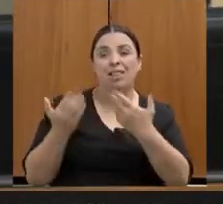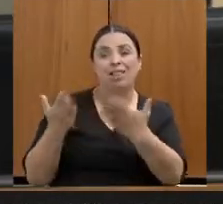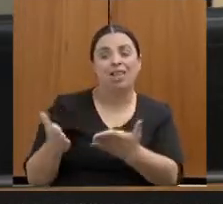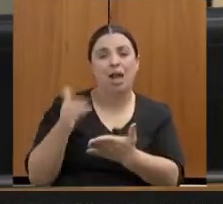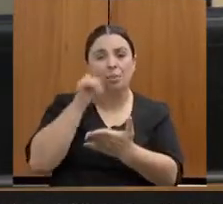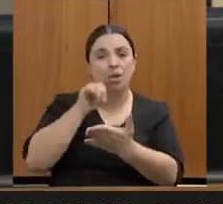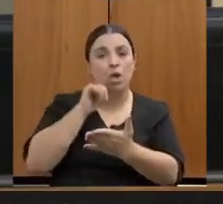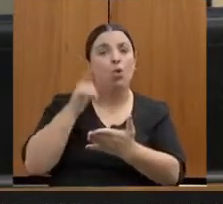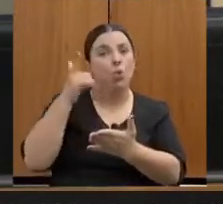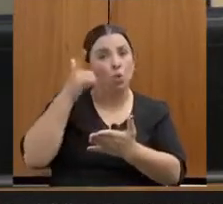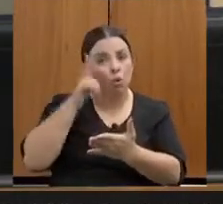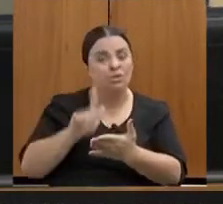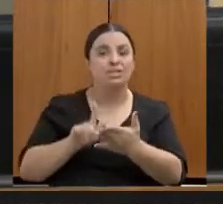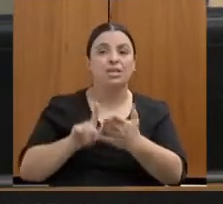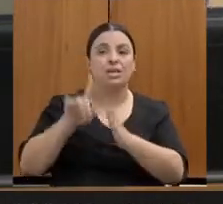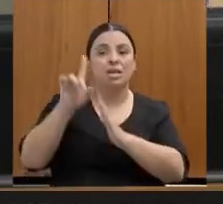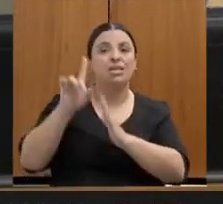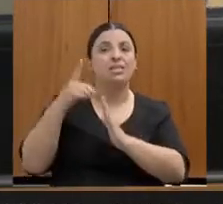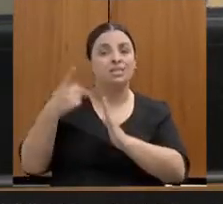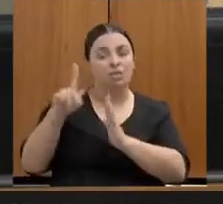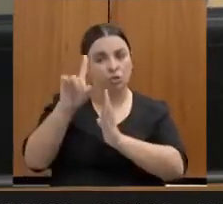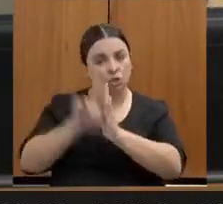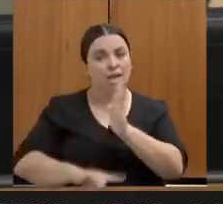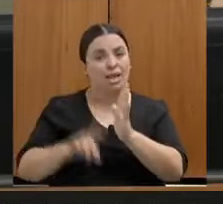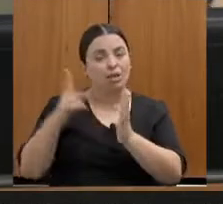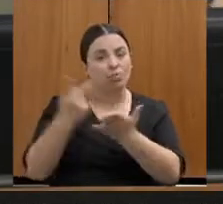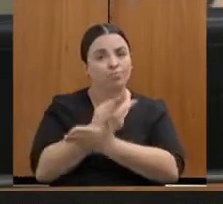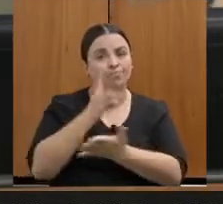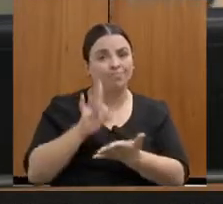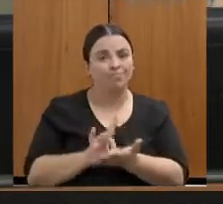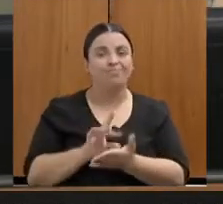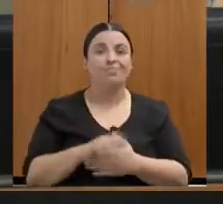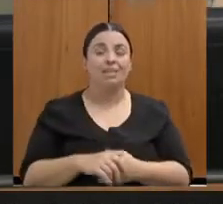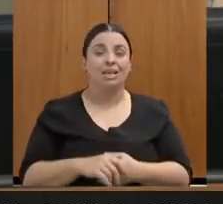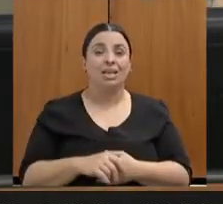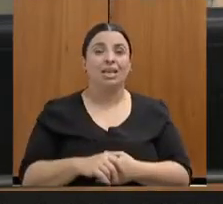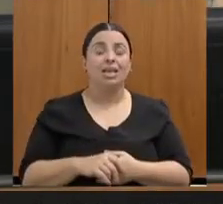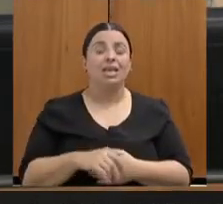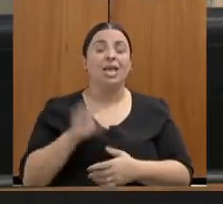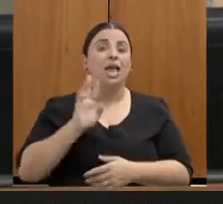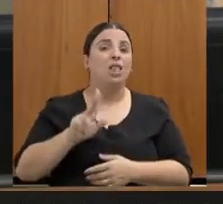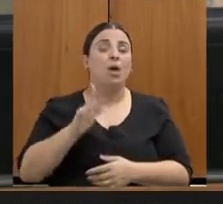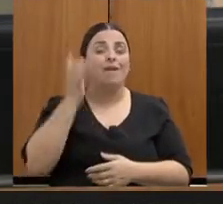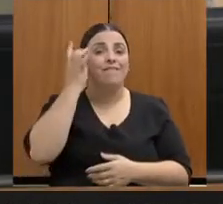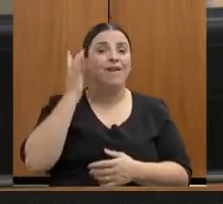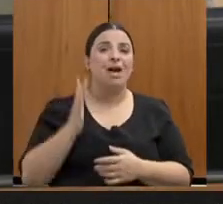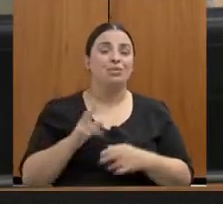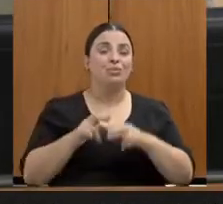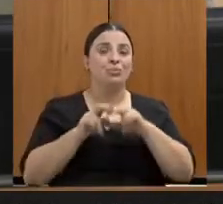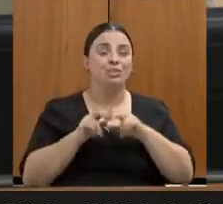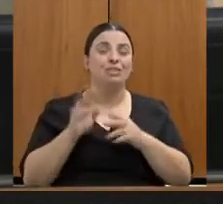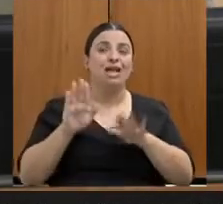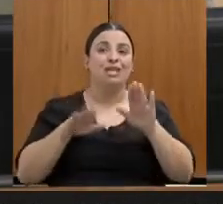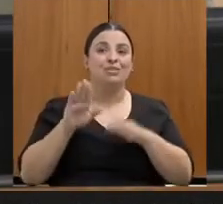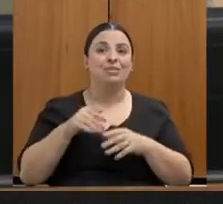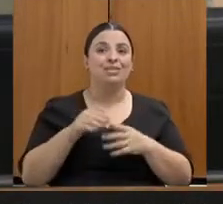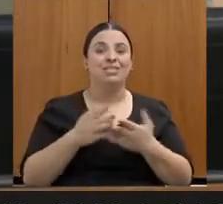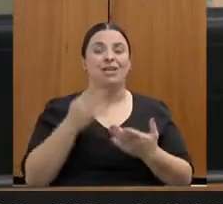conversas, essas escutas, visitas às delegacias, nós ouvimos